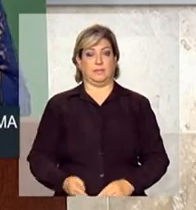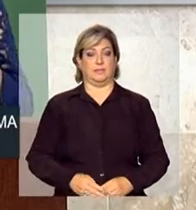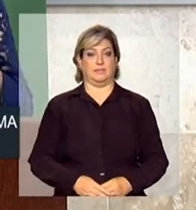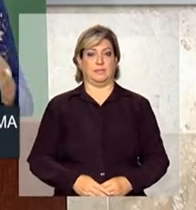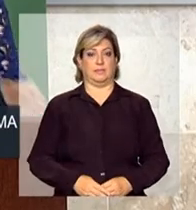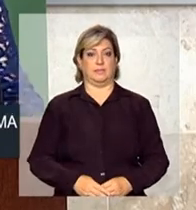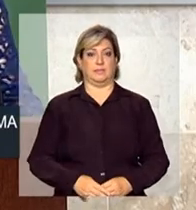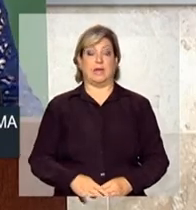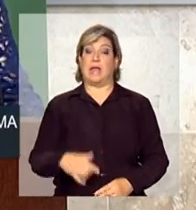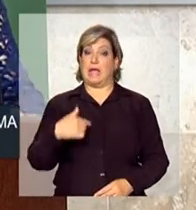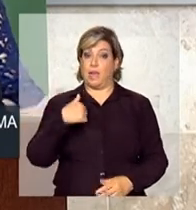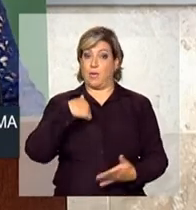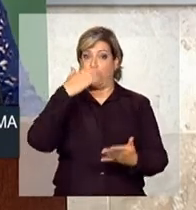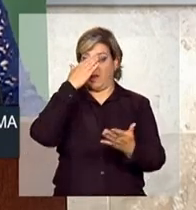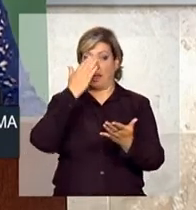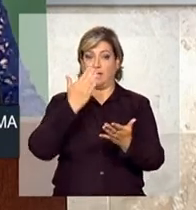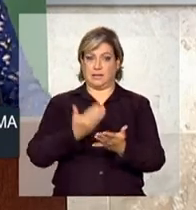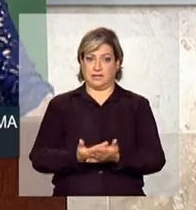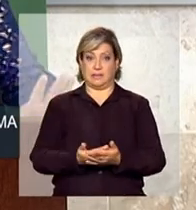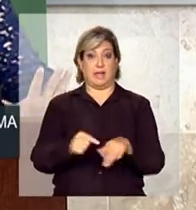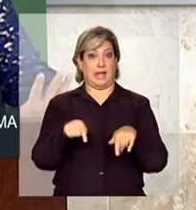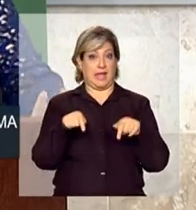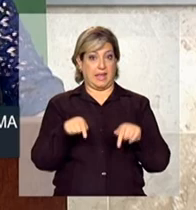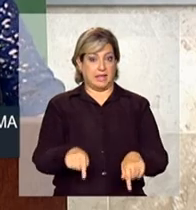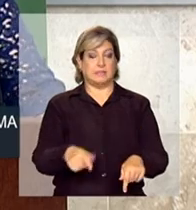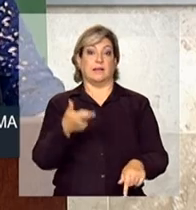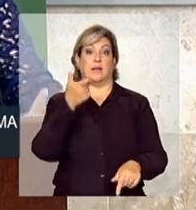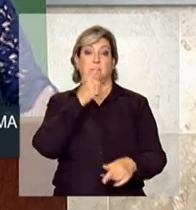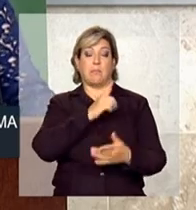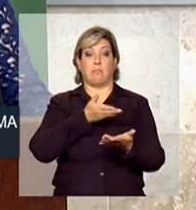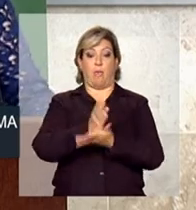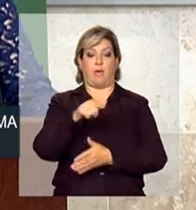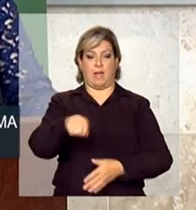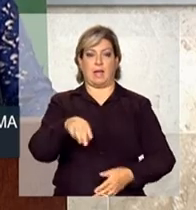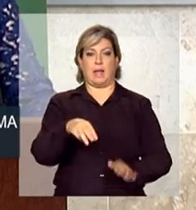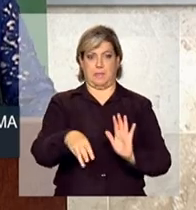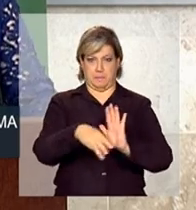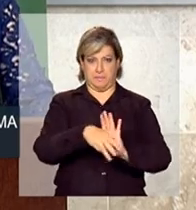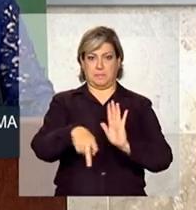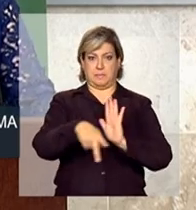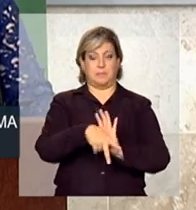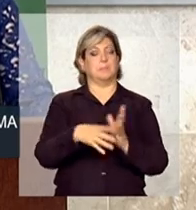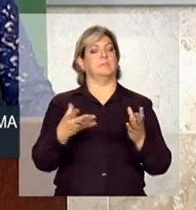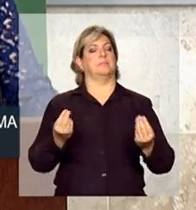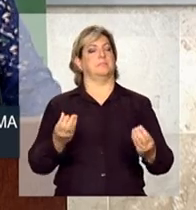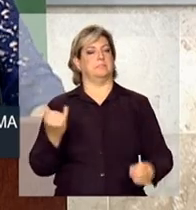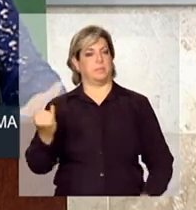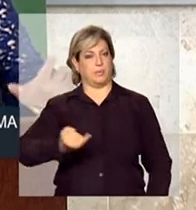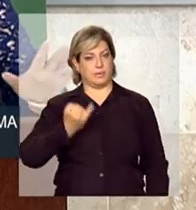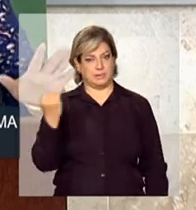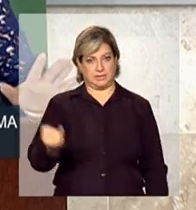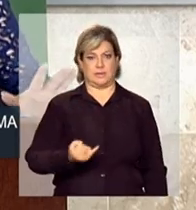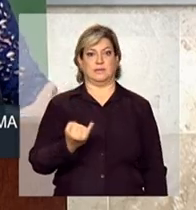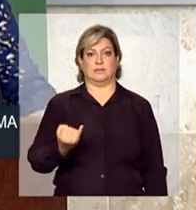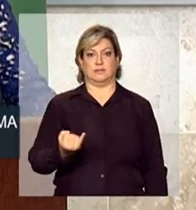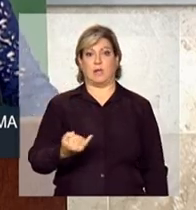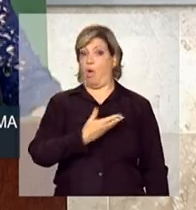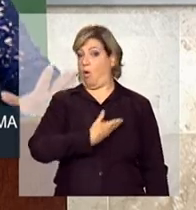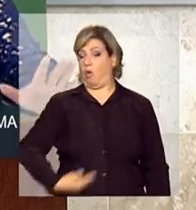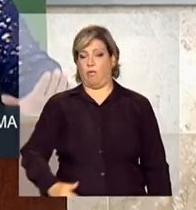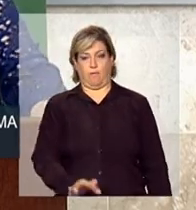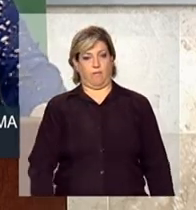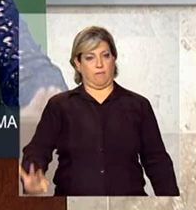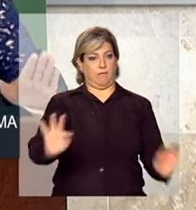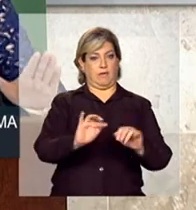Eu acredito que essa aprovação dessa medida será muito importante. Nem o governo federal,